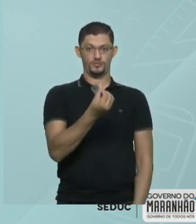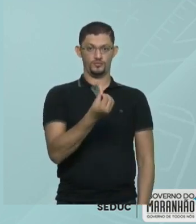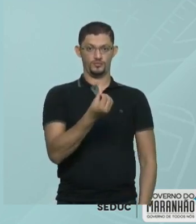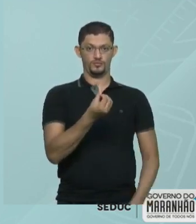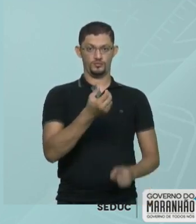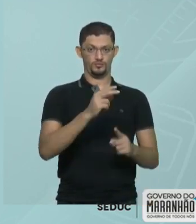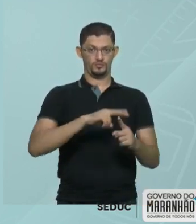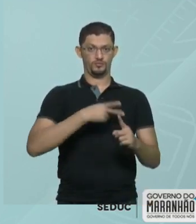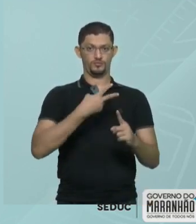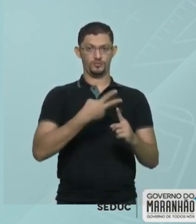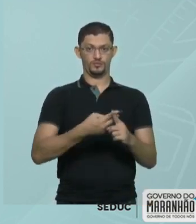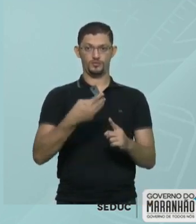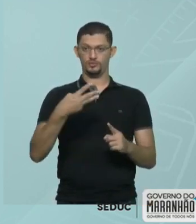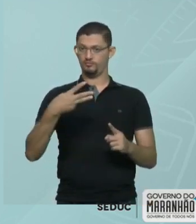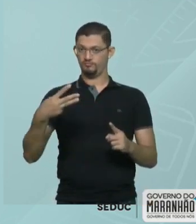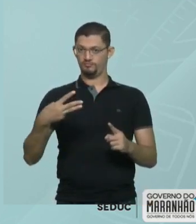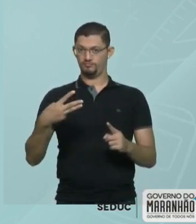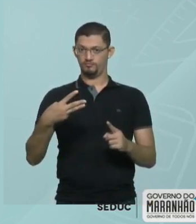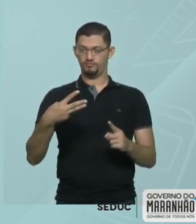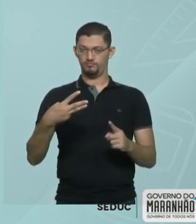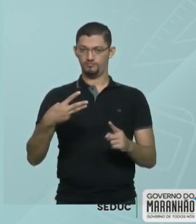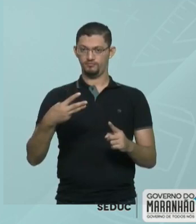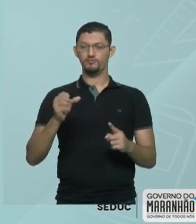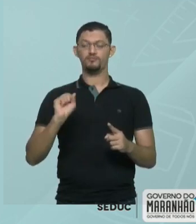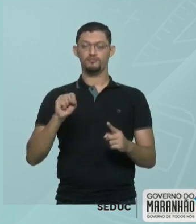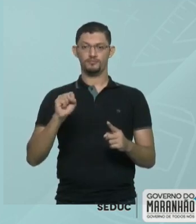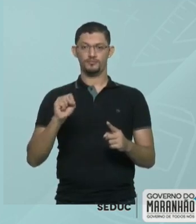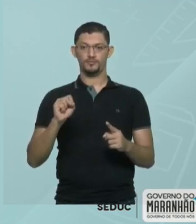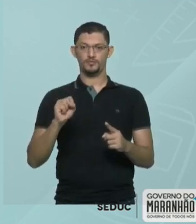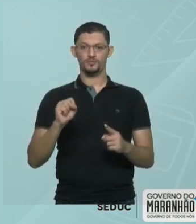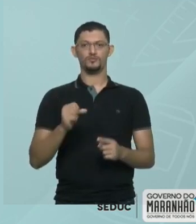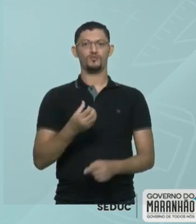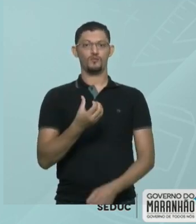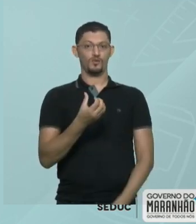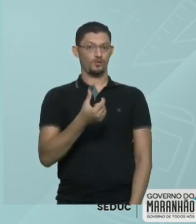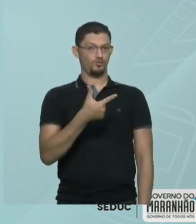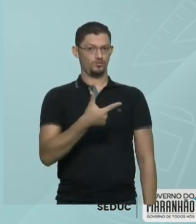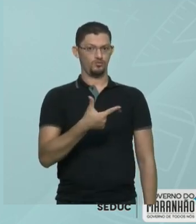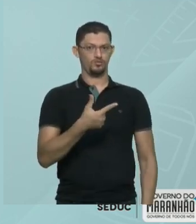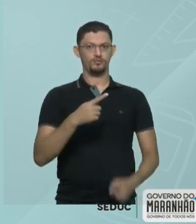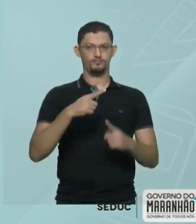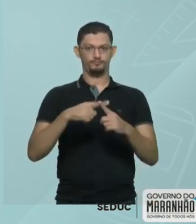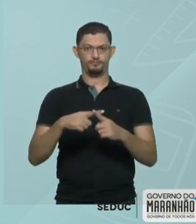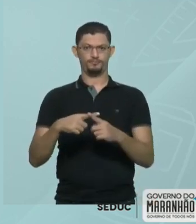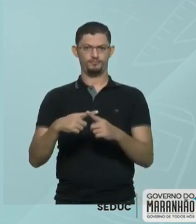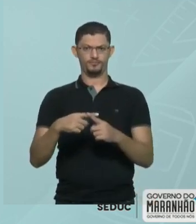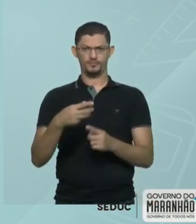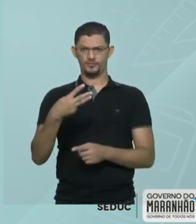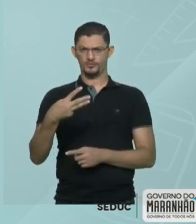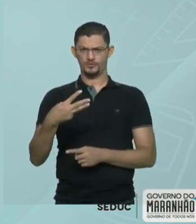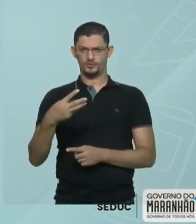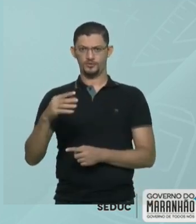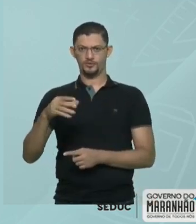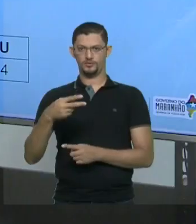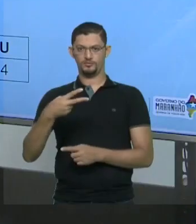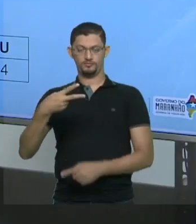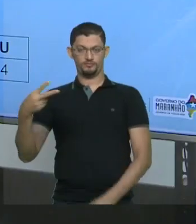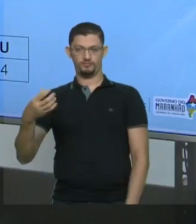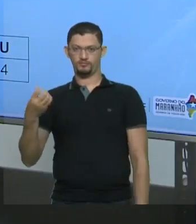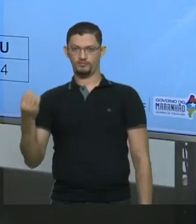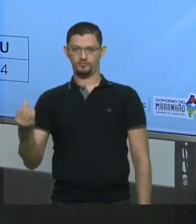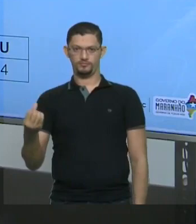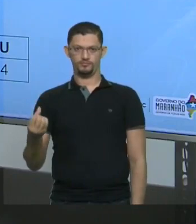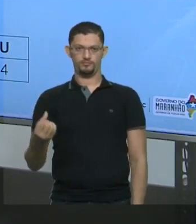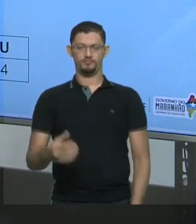é o dobro de 3? Sim. 2 vezes 3 é 6. Então, essa senha é a única que obedece